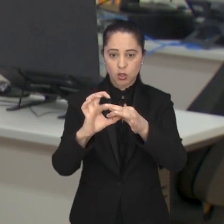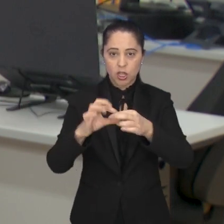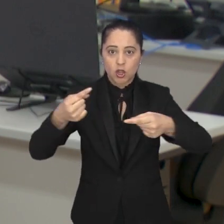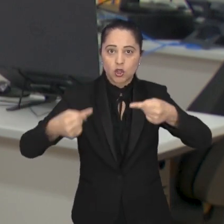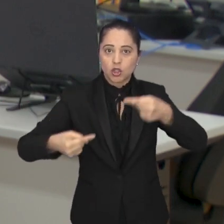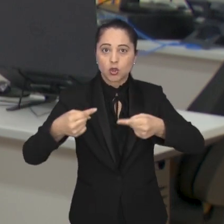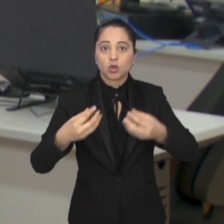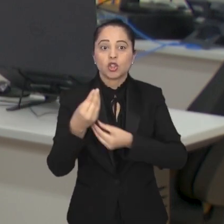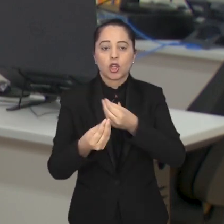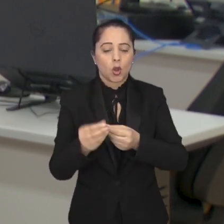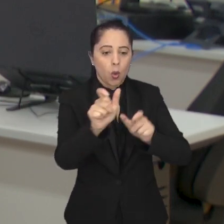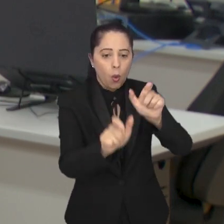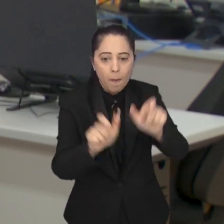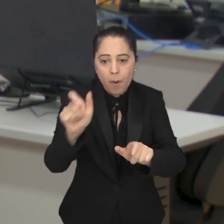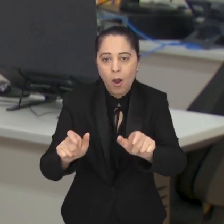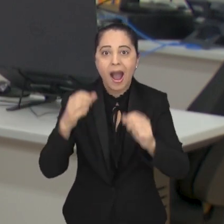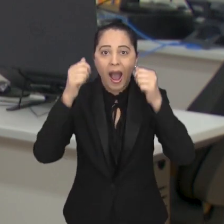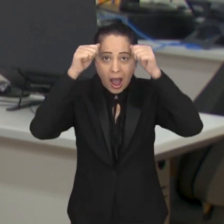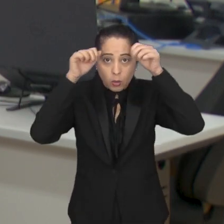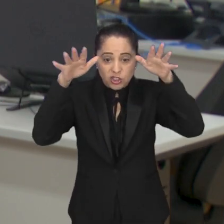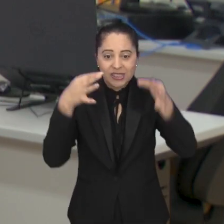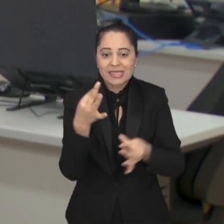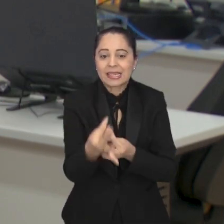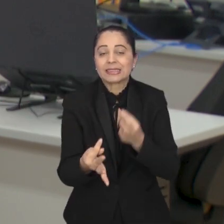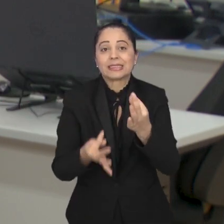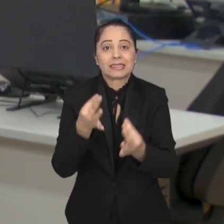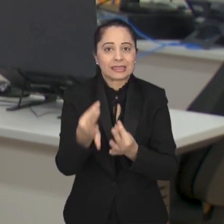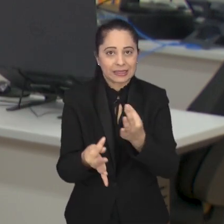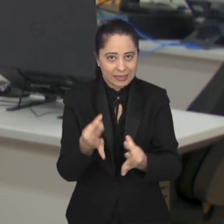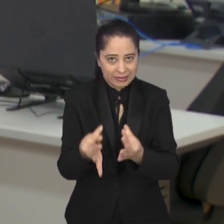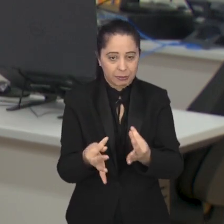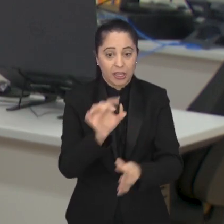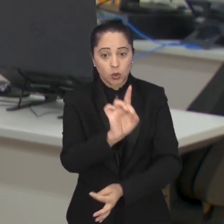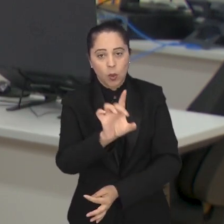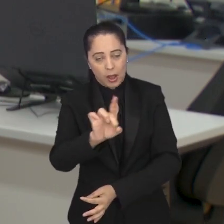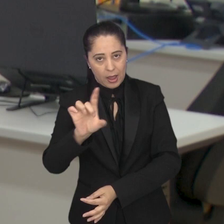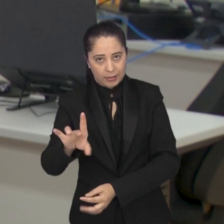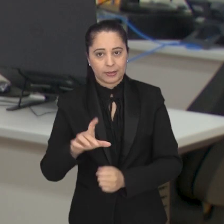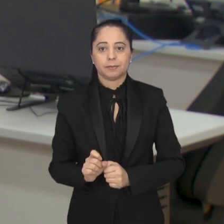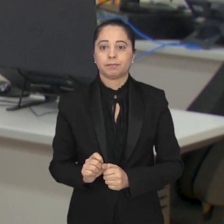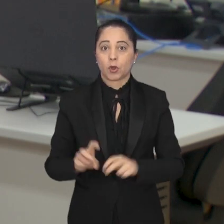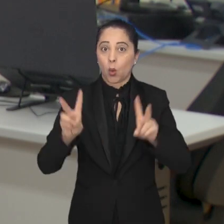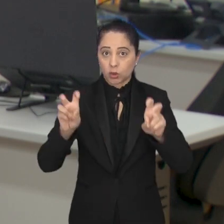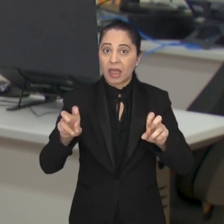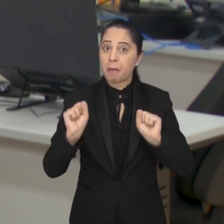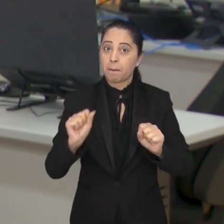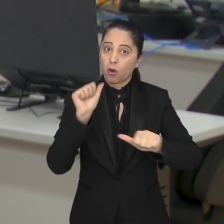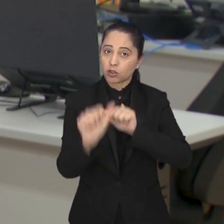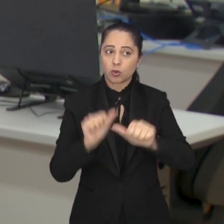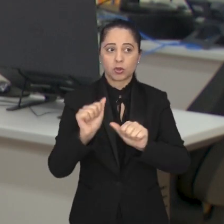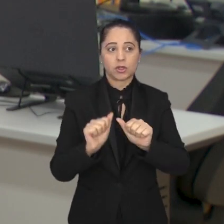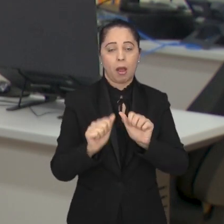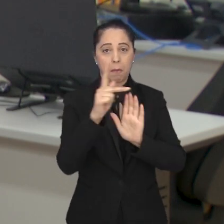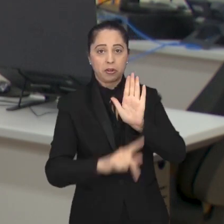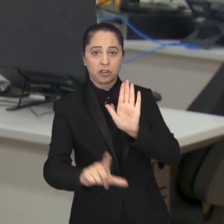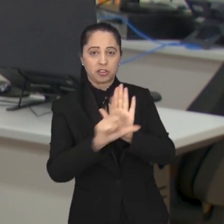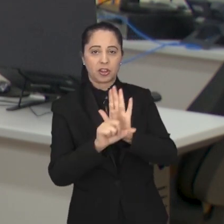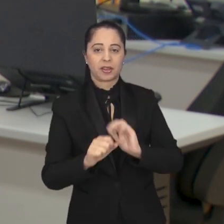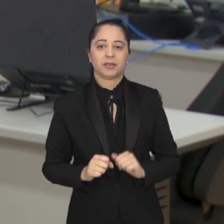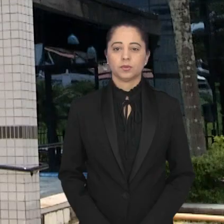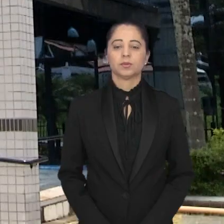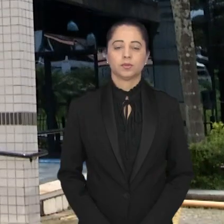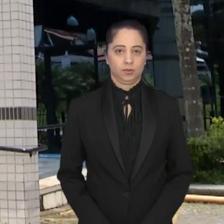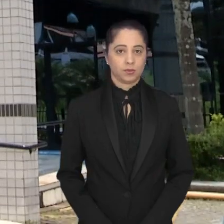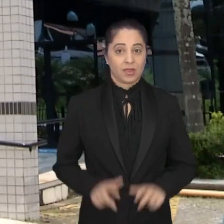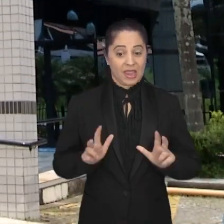desenvolvimento, as individualidades e a resposta ao tratamento de cada indivíduo. Esse tema pode até virar lei aqui na